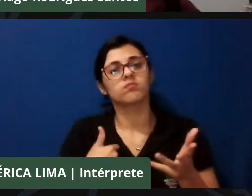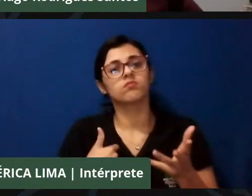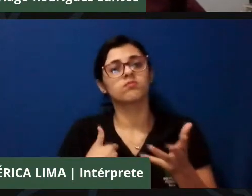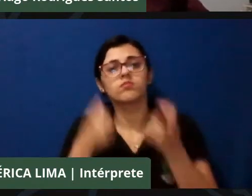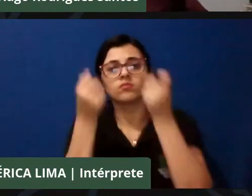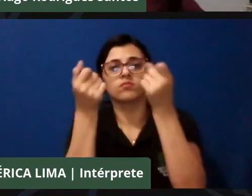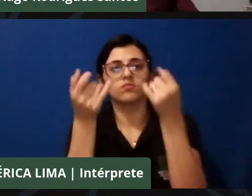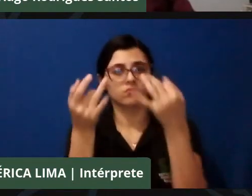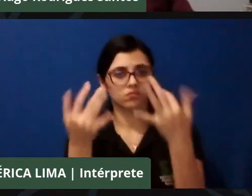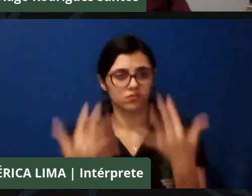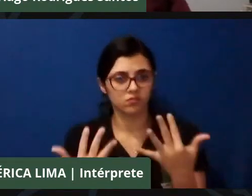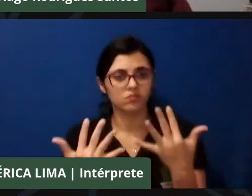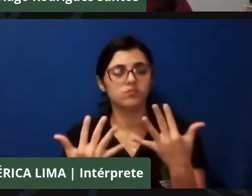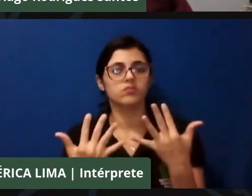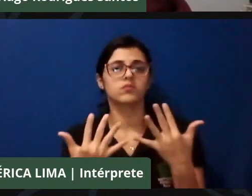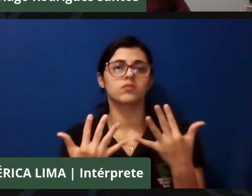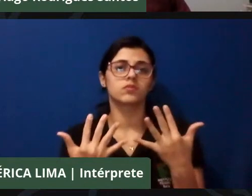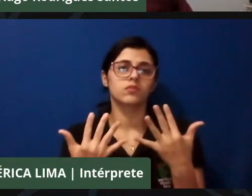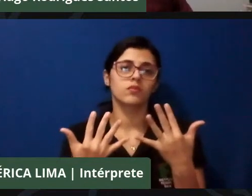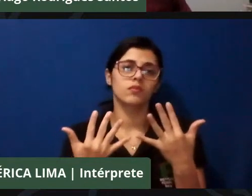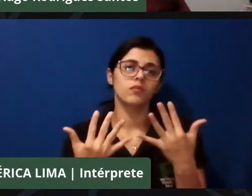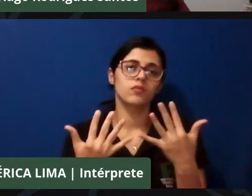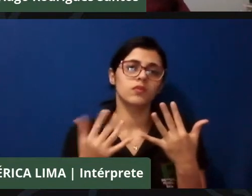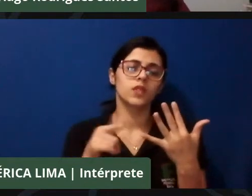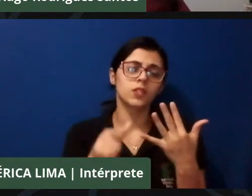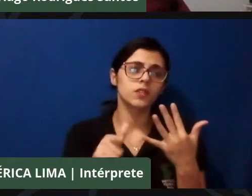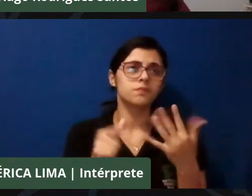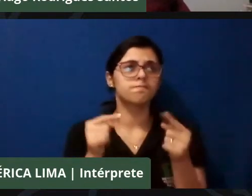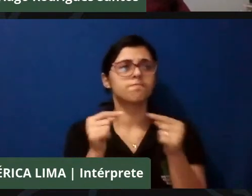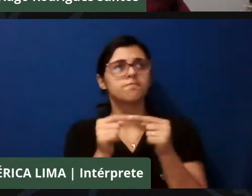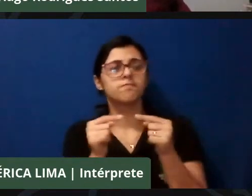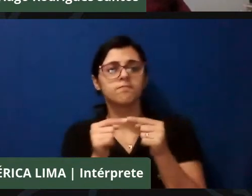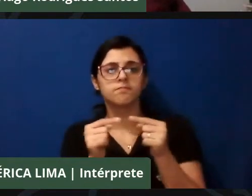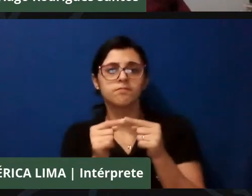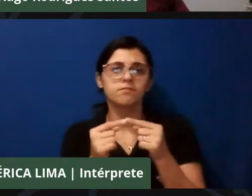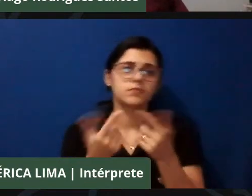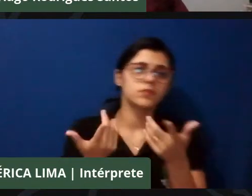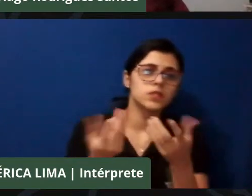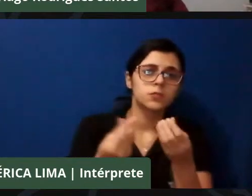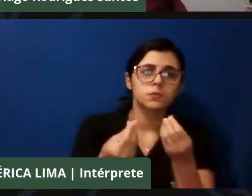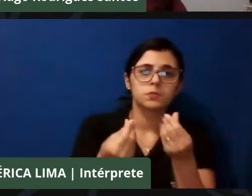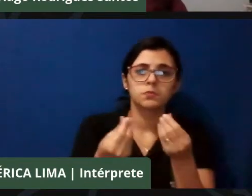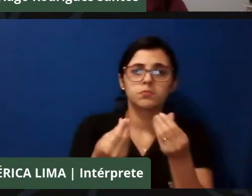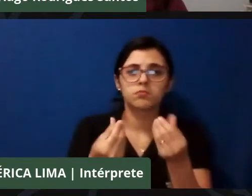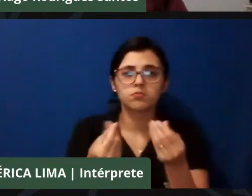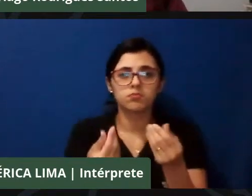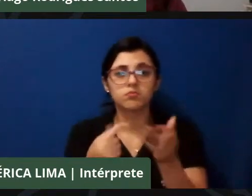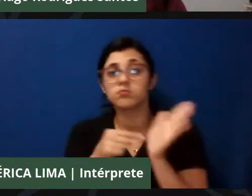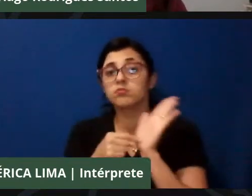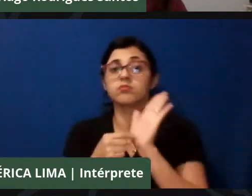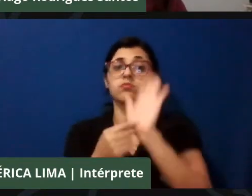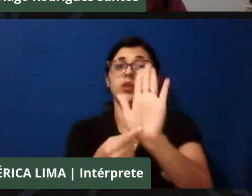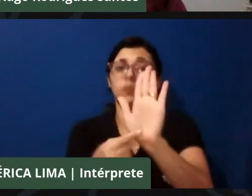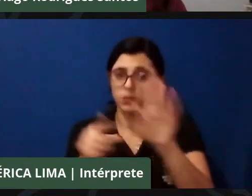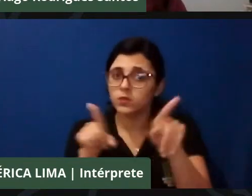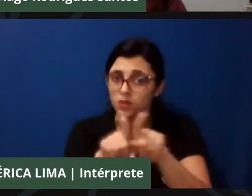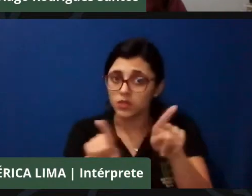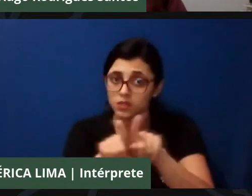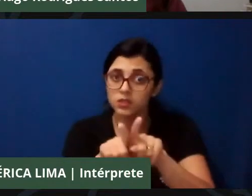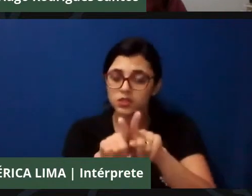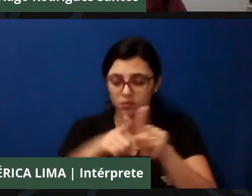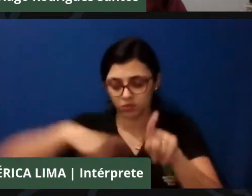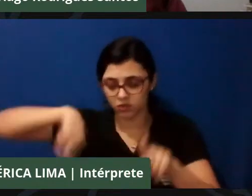geralmente, ela tem sido no sentido de mostrar também as nossas